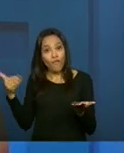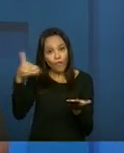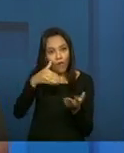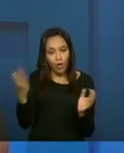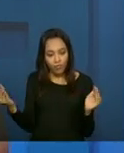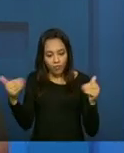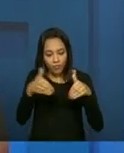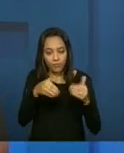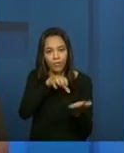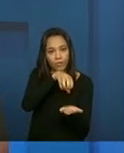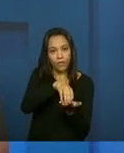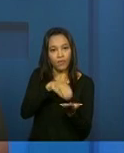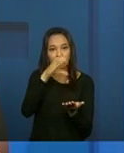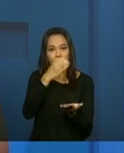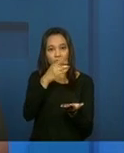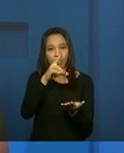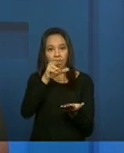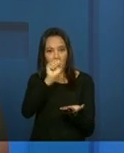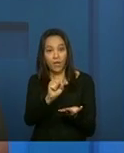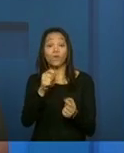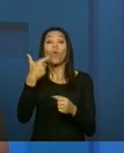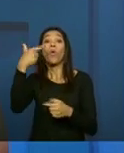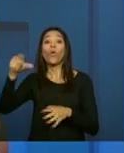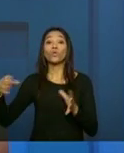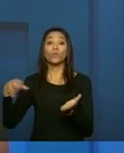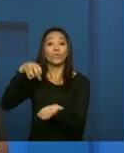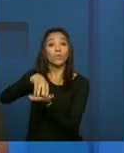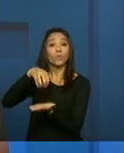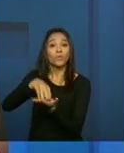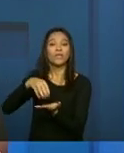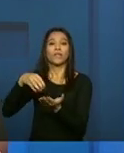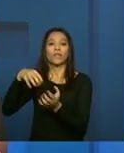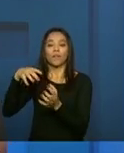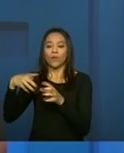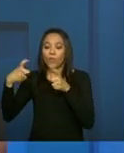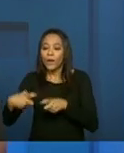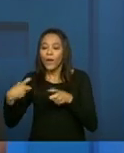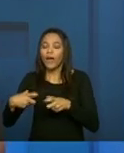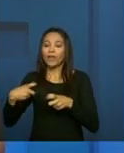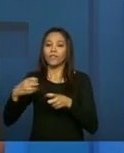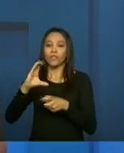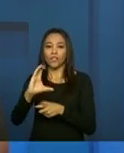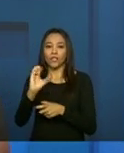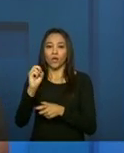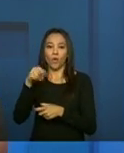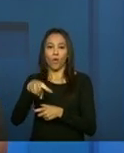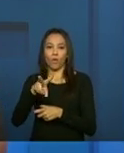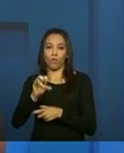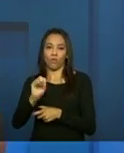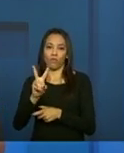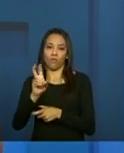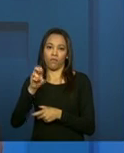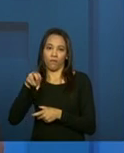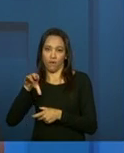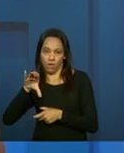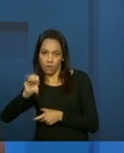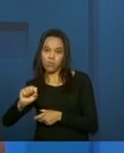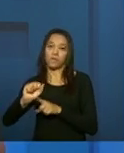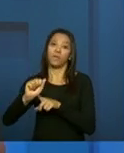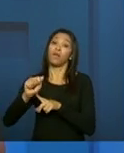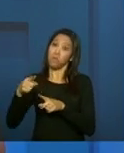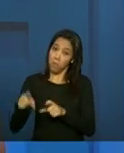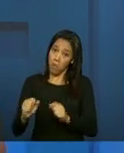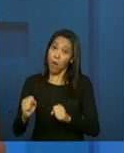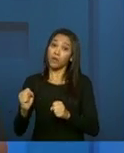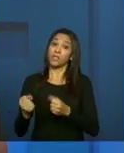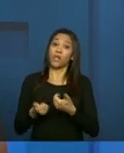E um deles é o serviço de convivência e fortalecimento de vínculos. Esse serviço, ele pode ser ofertado no espaço do